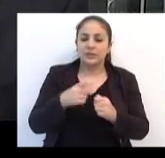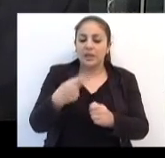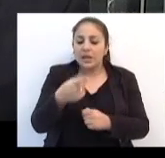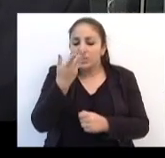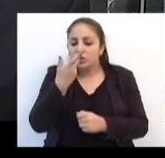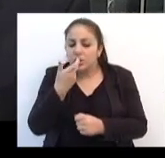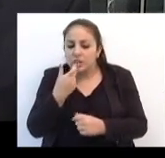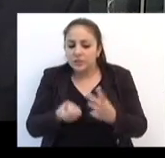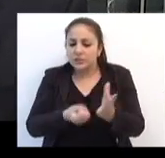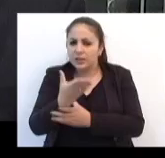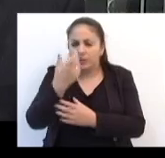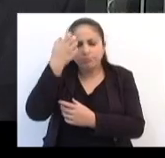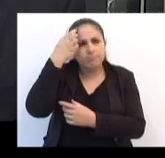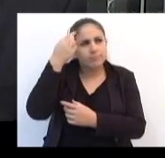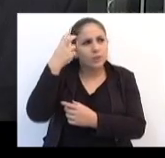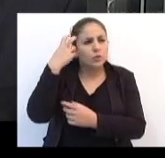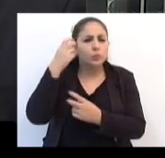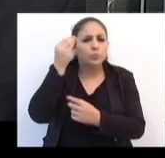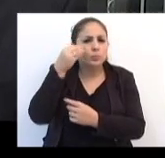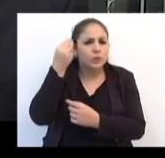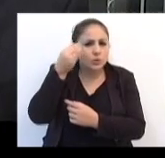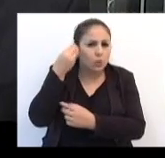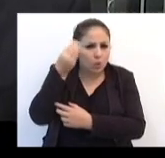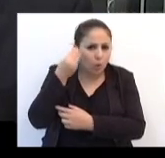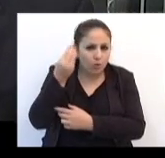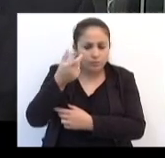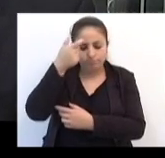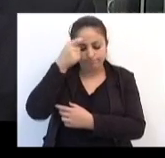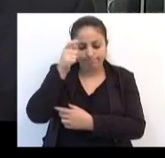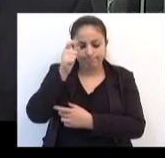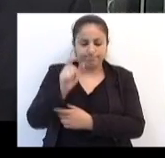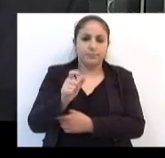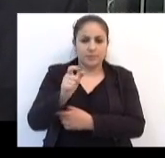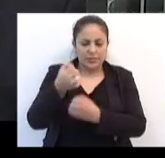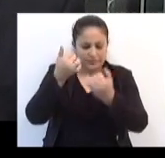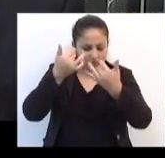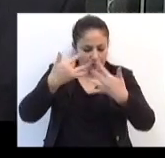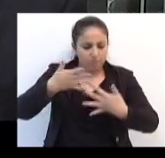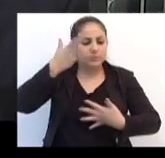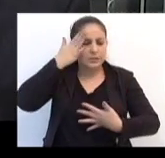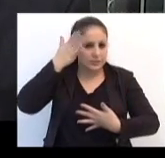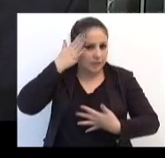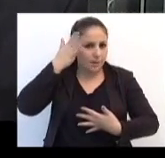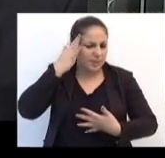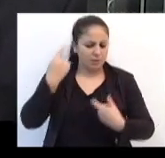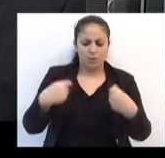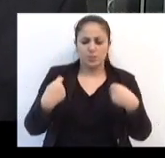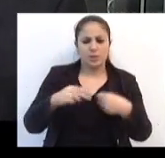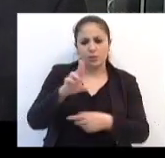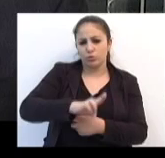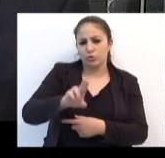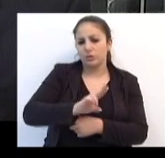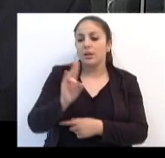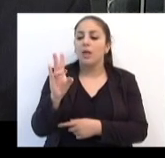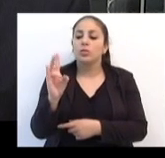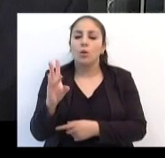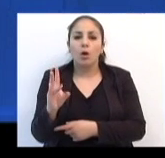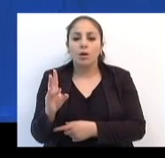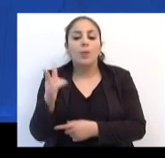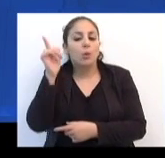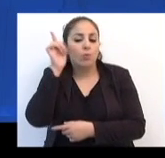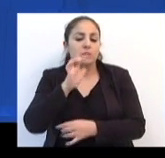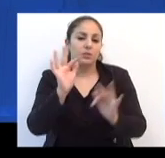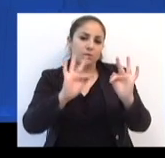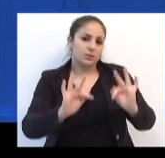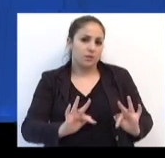que a criança crie no seu psicológico uma conscientização que não precisa ser um dependente de droga para ser feliz.